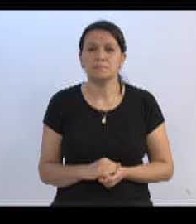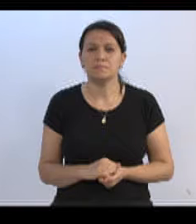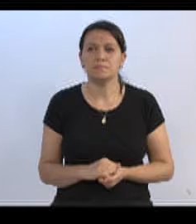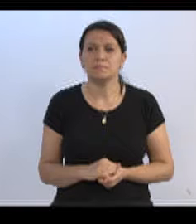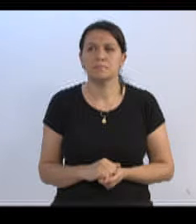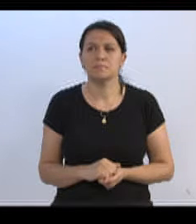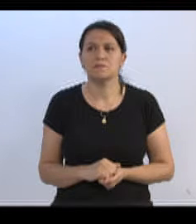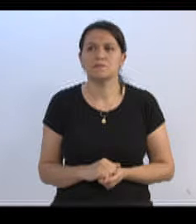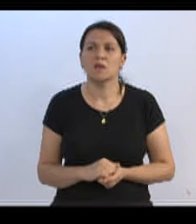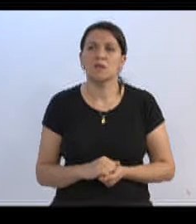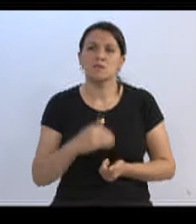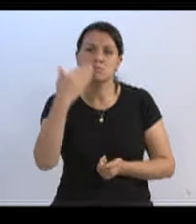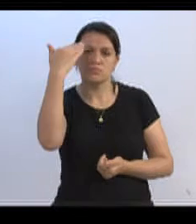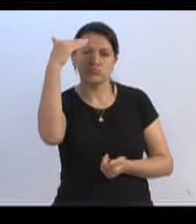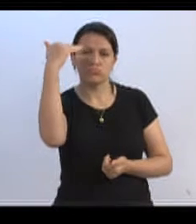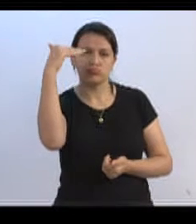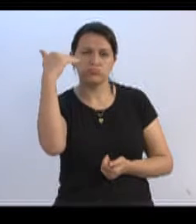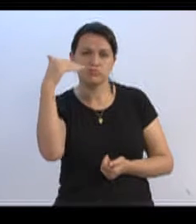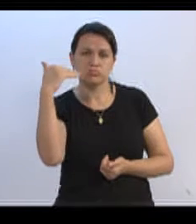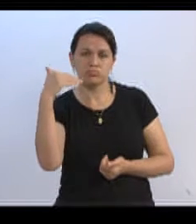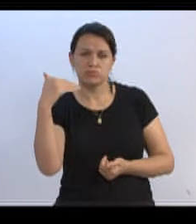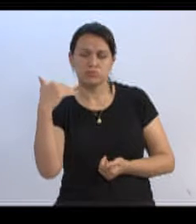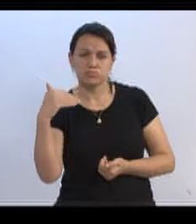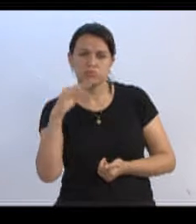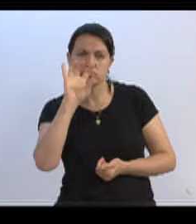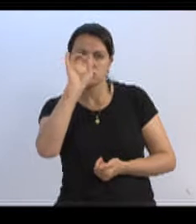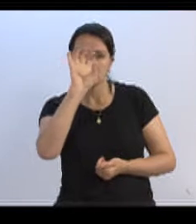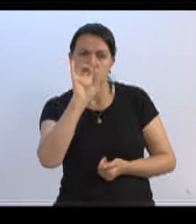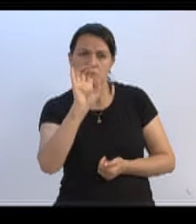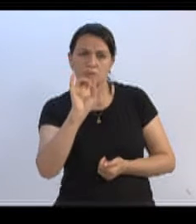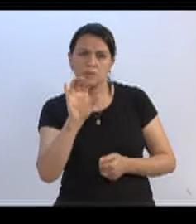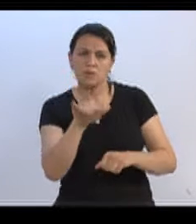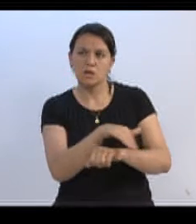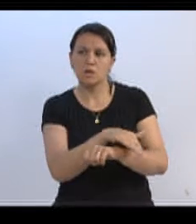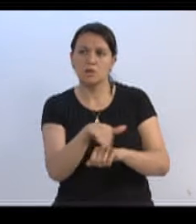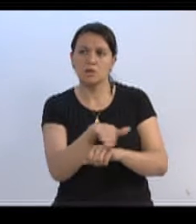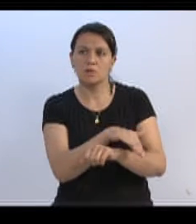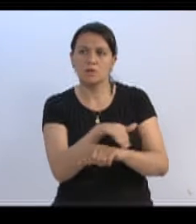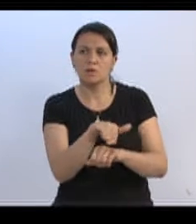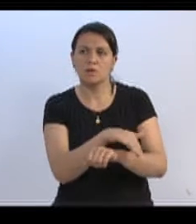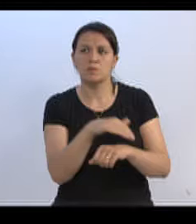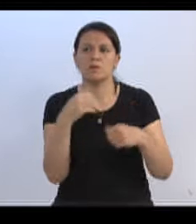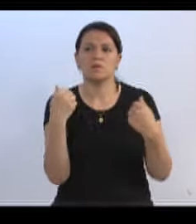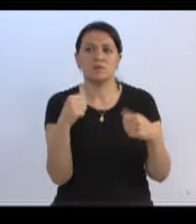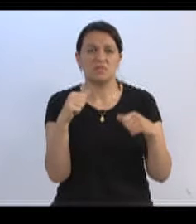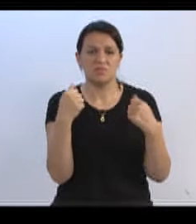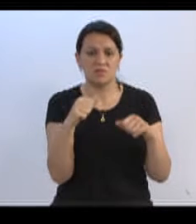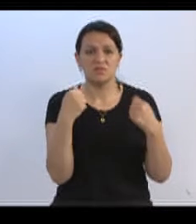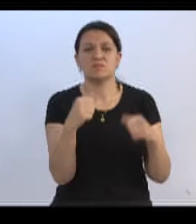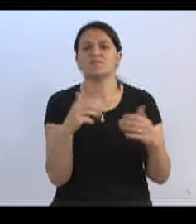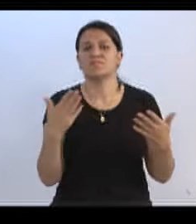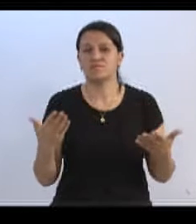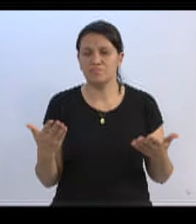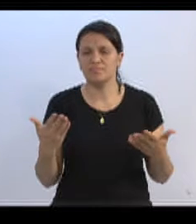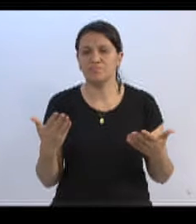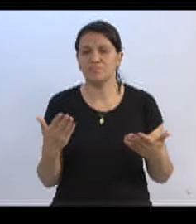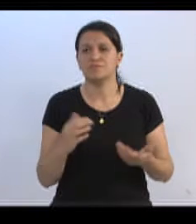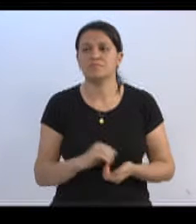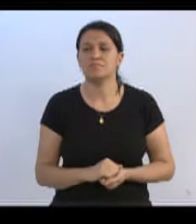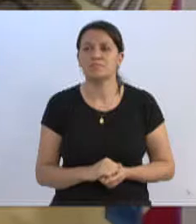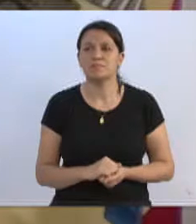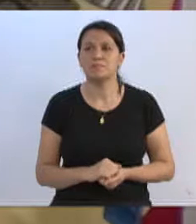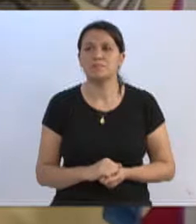Matos Costa, Germano Krieger, Ana Raides, Jorge Humberto, Roberto de Santos, o governador Pedro Ivo Campos, Luiz de Oliveira, o governador César Ramos e Maria da Silva Oliveira. Por sinal,